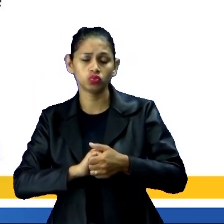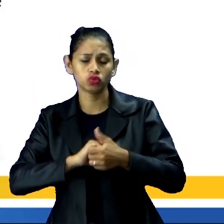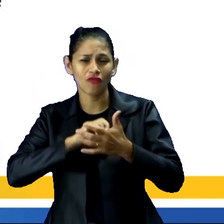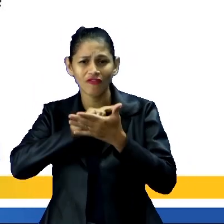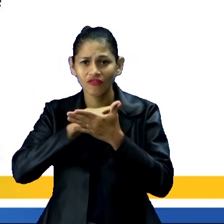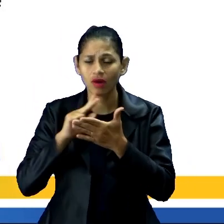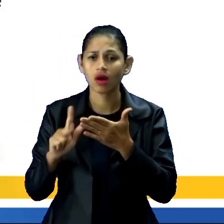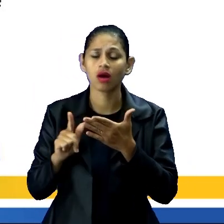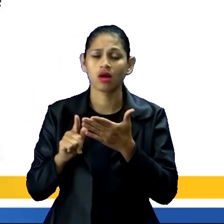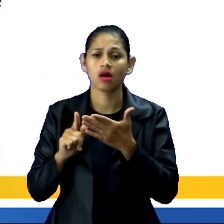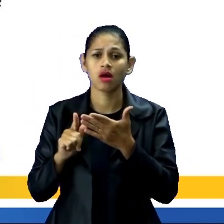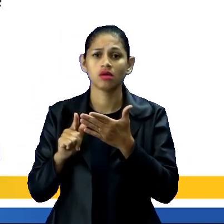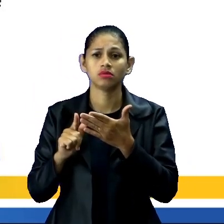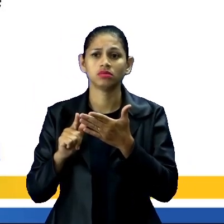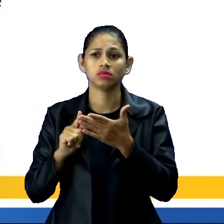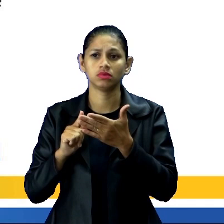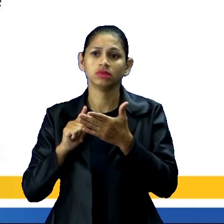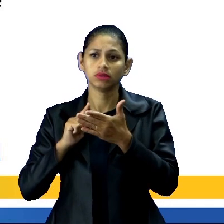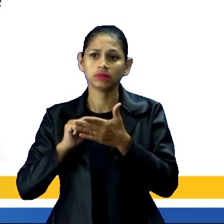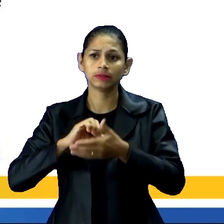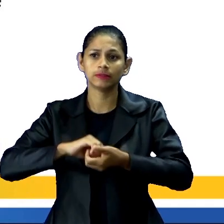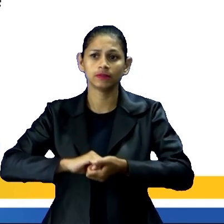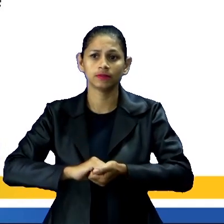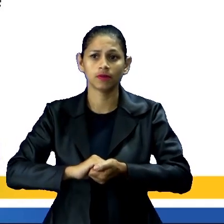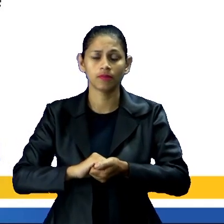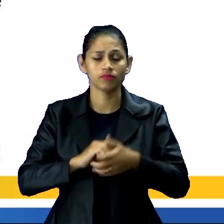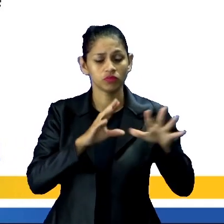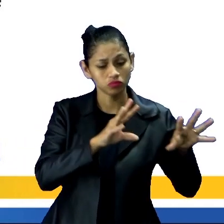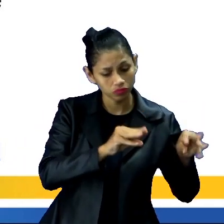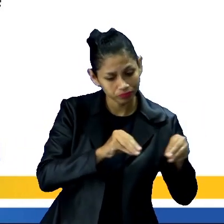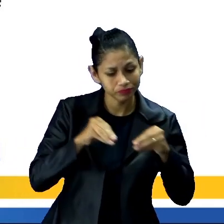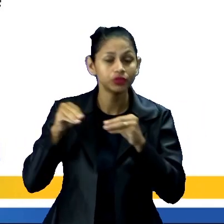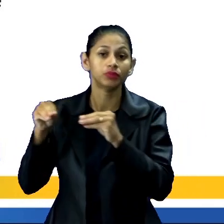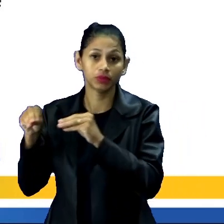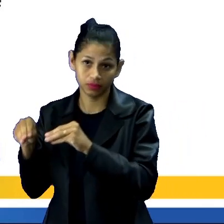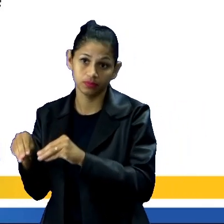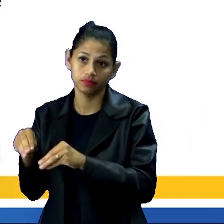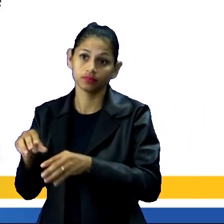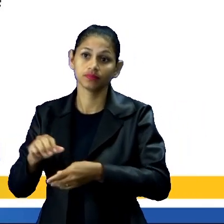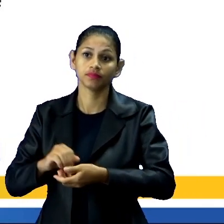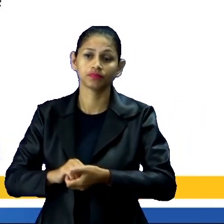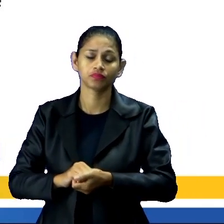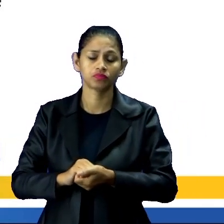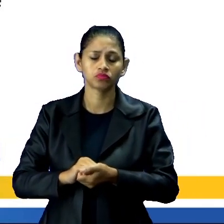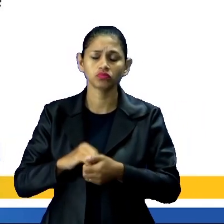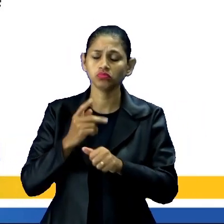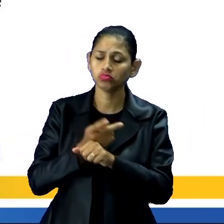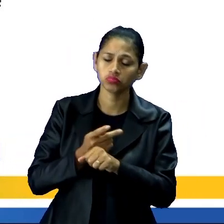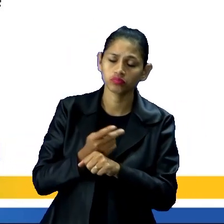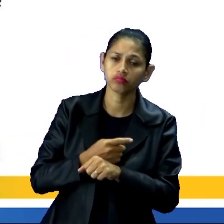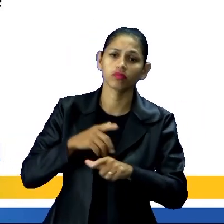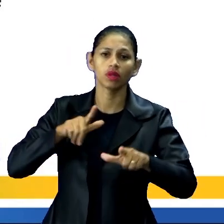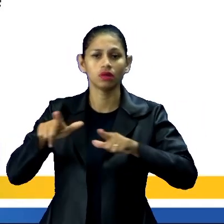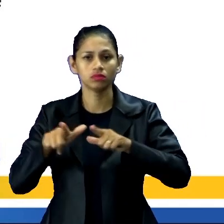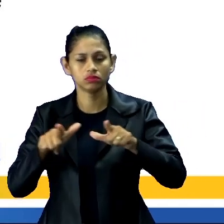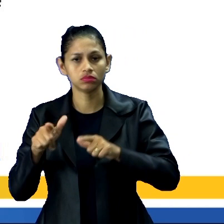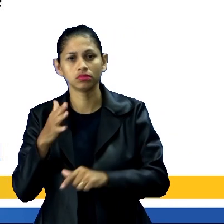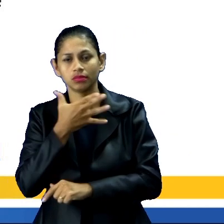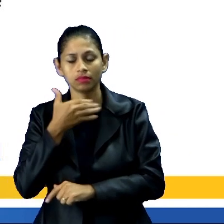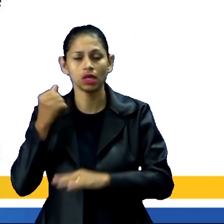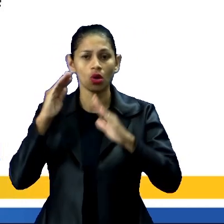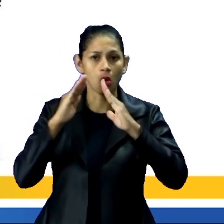Então olha só os motivos que acontecem essas migrações, tá? As pessoas saem em busca de melhores empregos, melhores